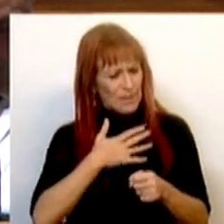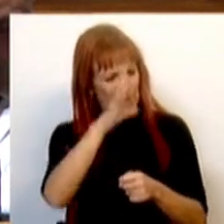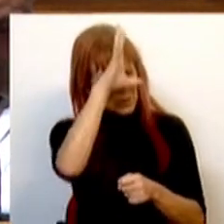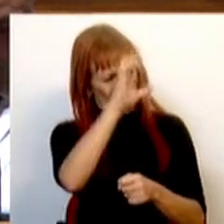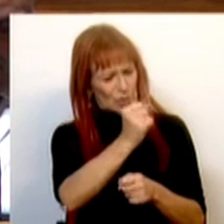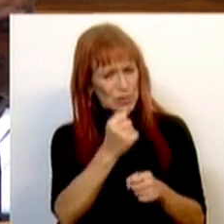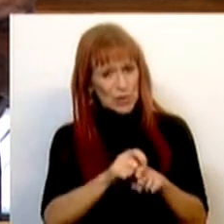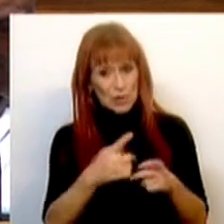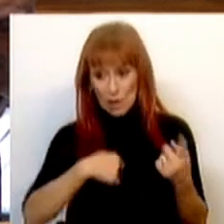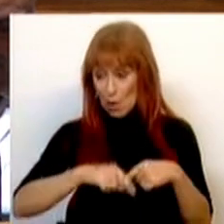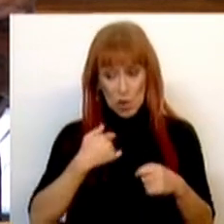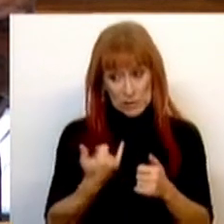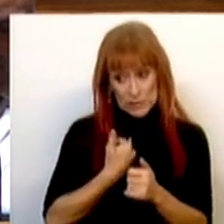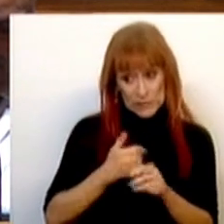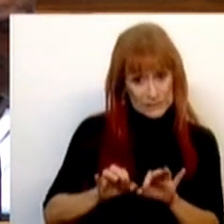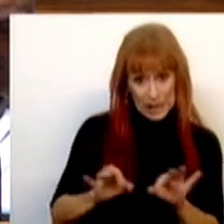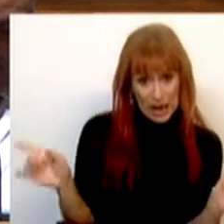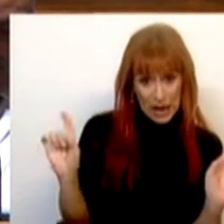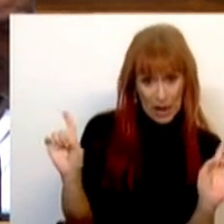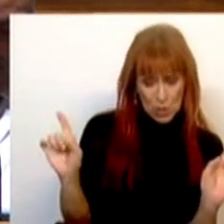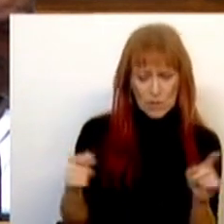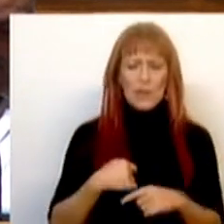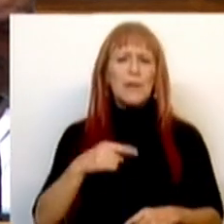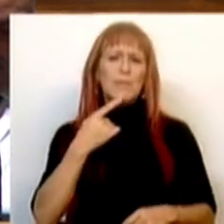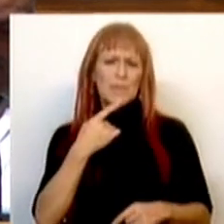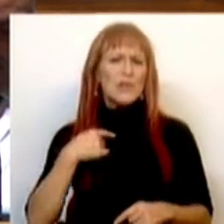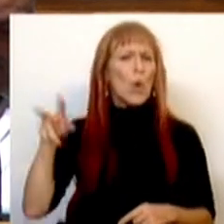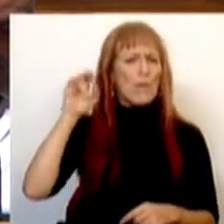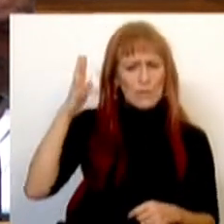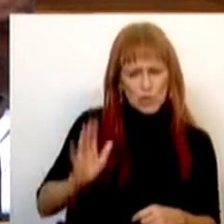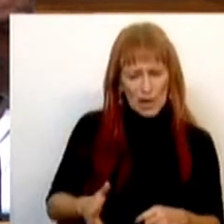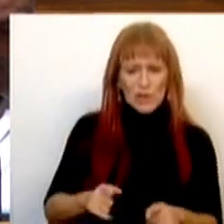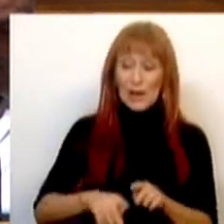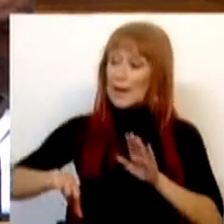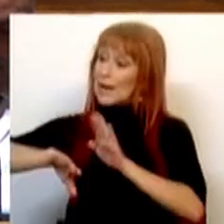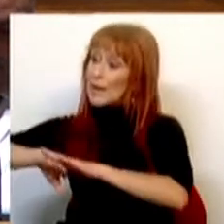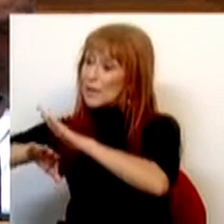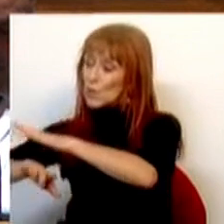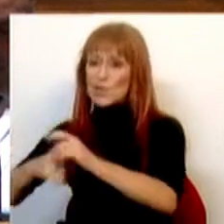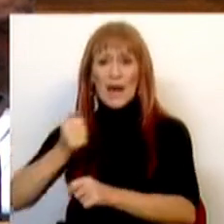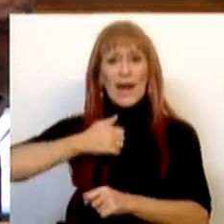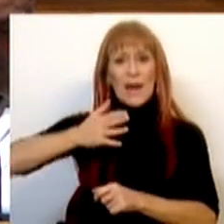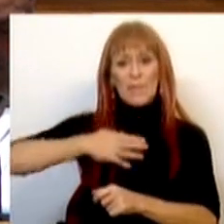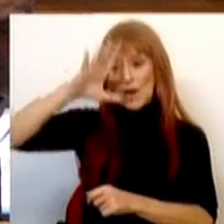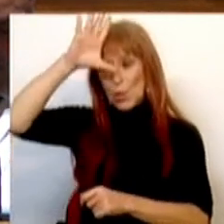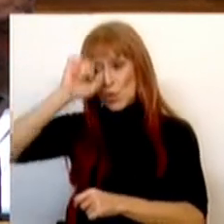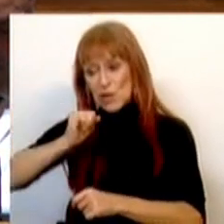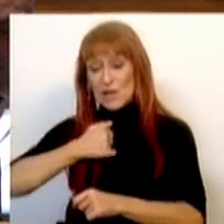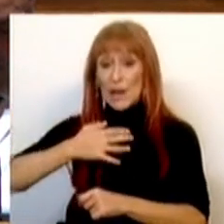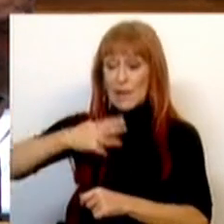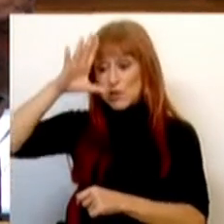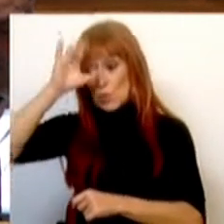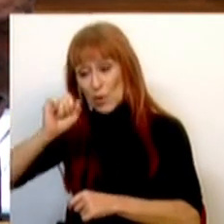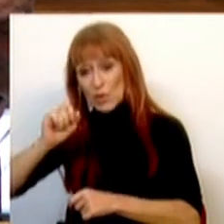públicas, com a qual nós não nos identificamos, e percebemos, e já ouvimos hoje, que para a direita, a empresa pública, que é a empresa